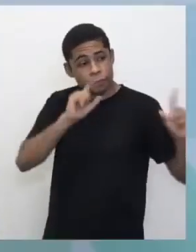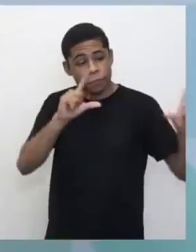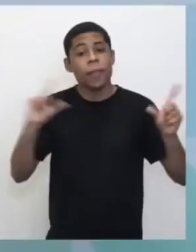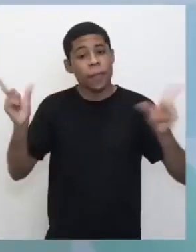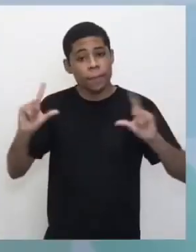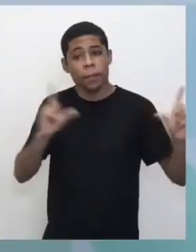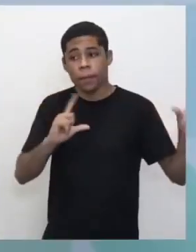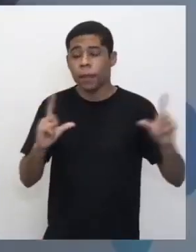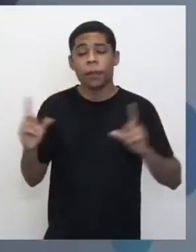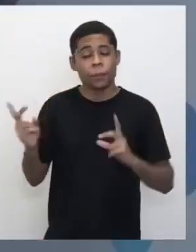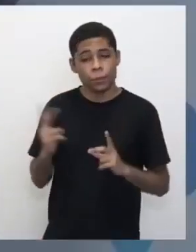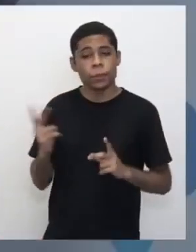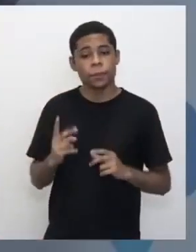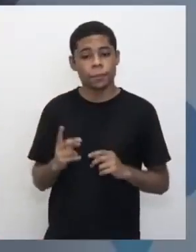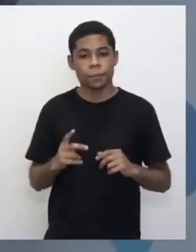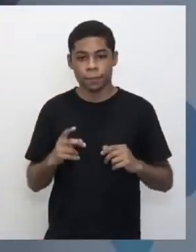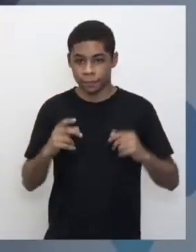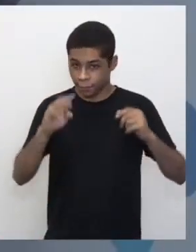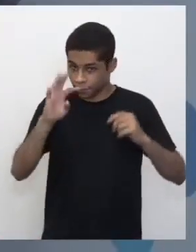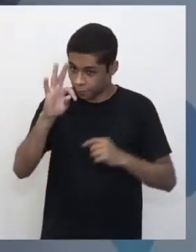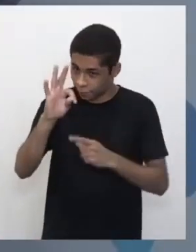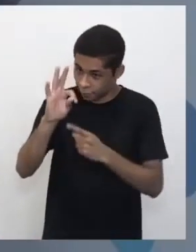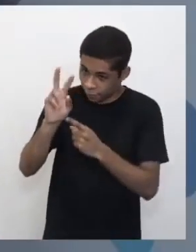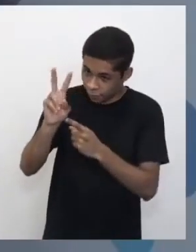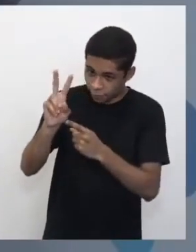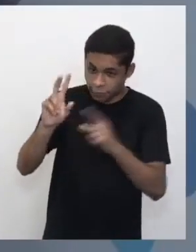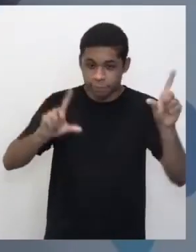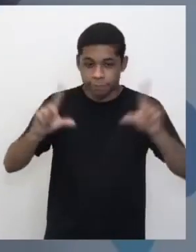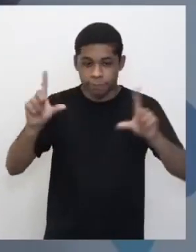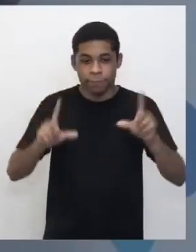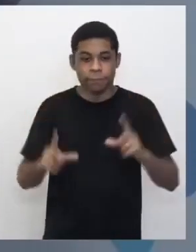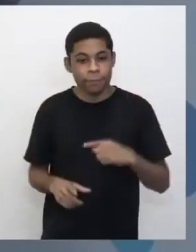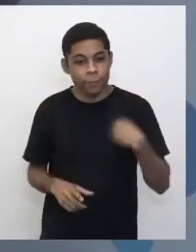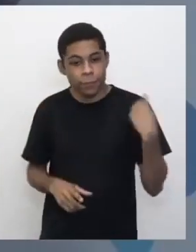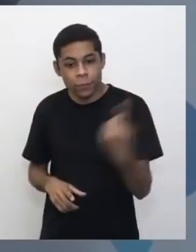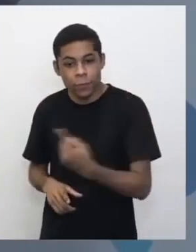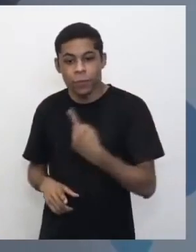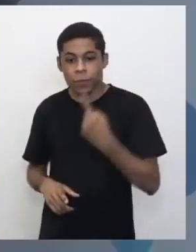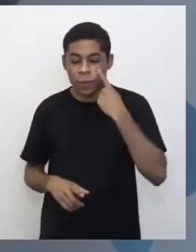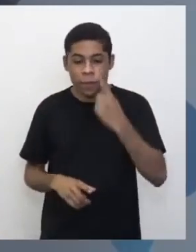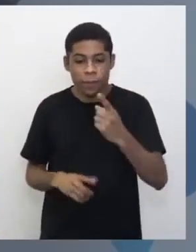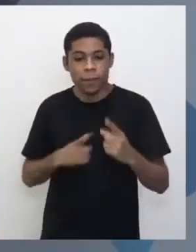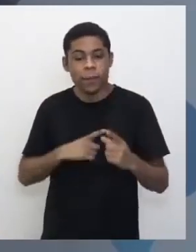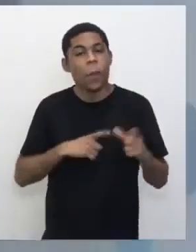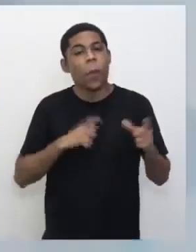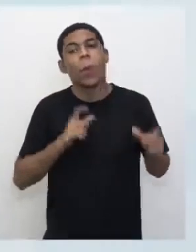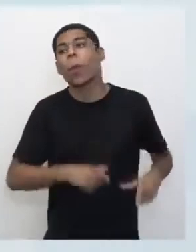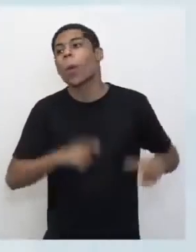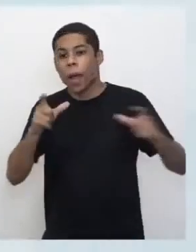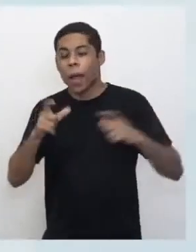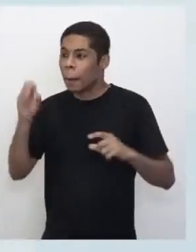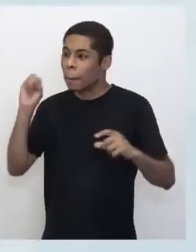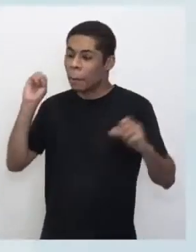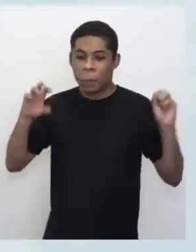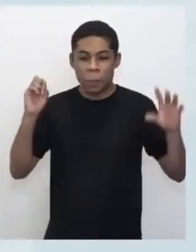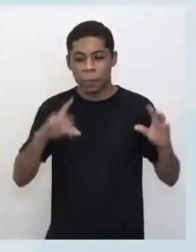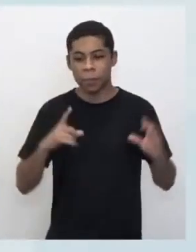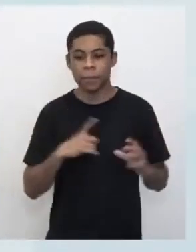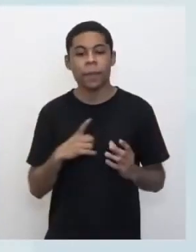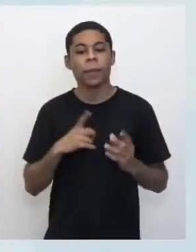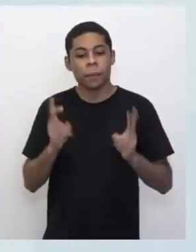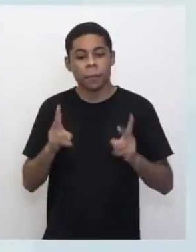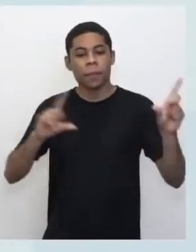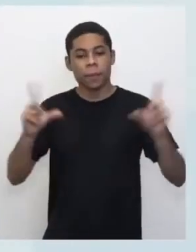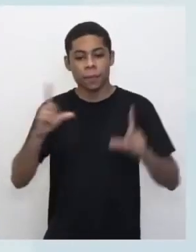Exato. E falando em TV, né, como a gente diz, em todos os lugares, né, então a gente também está na TV,